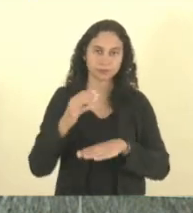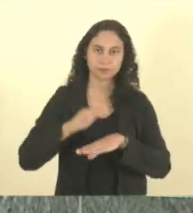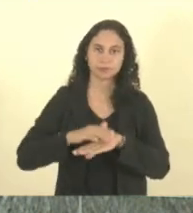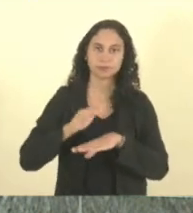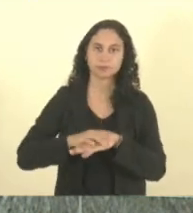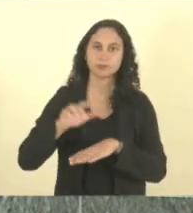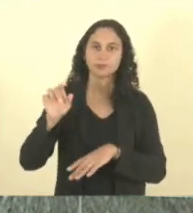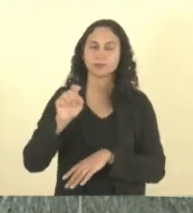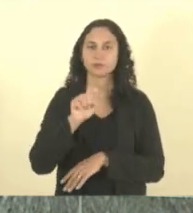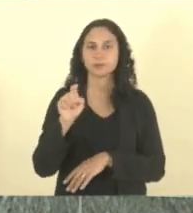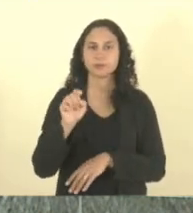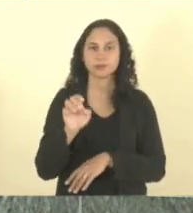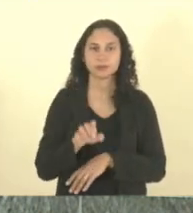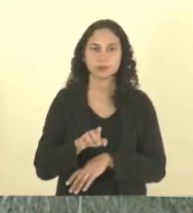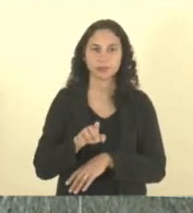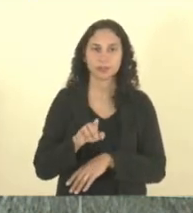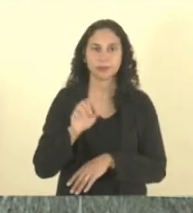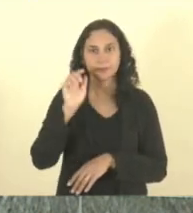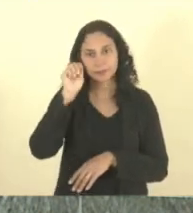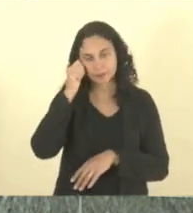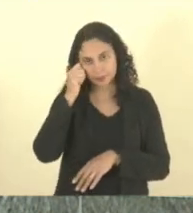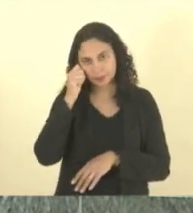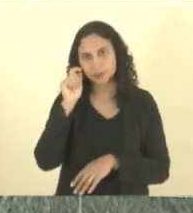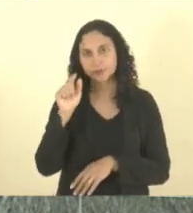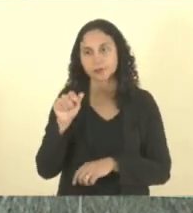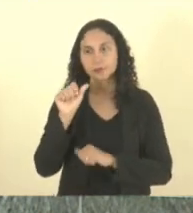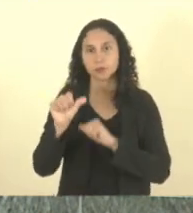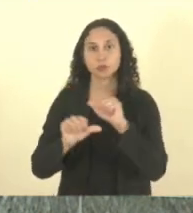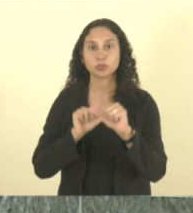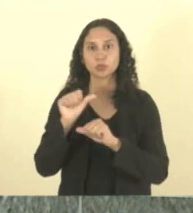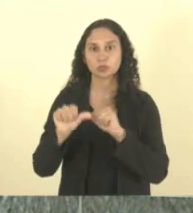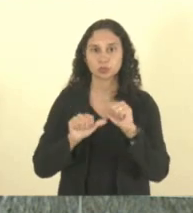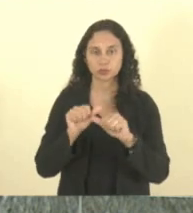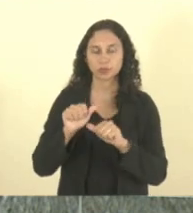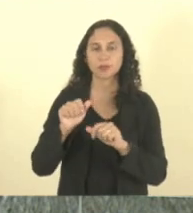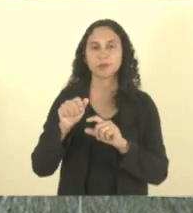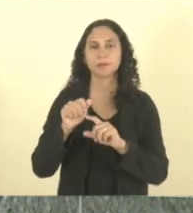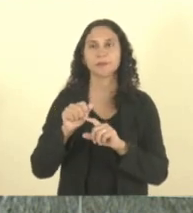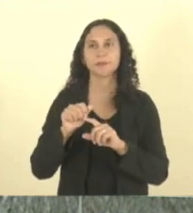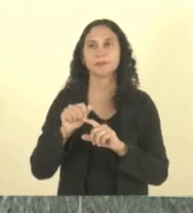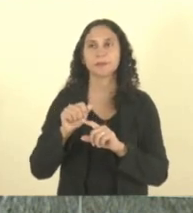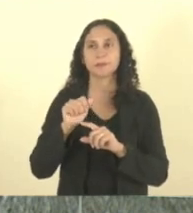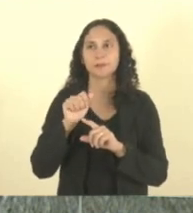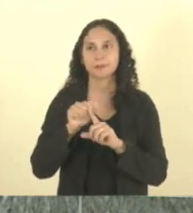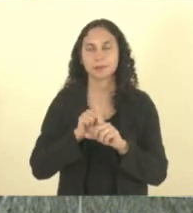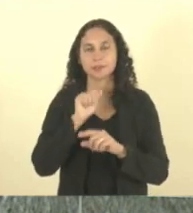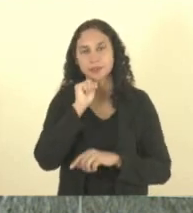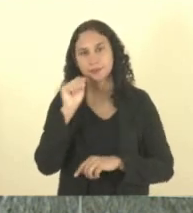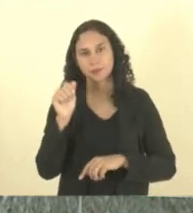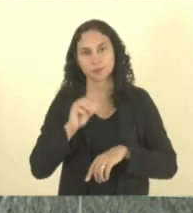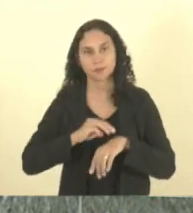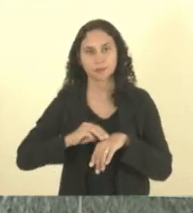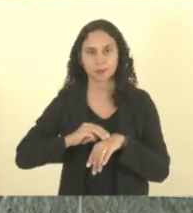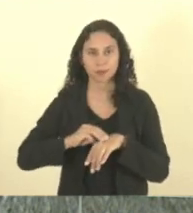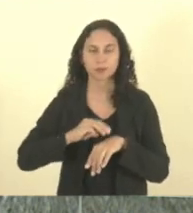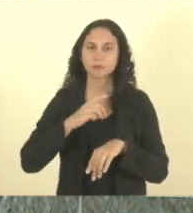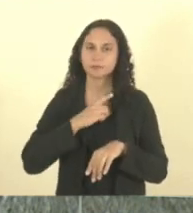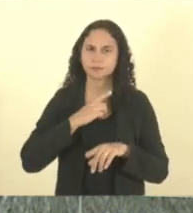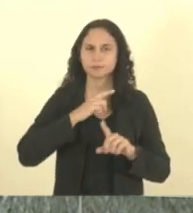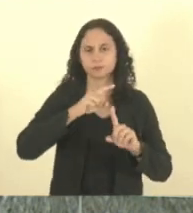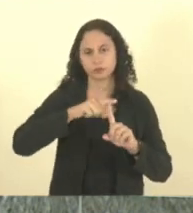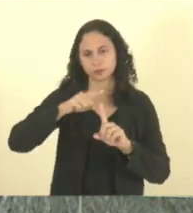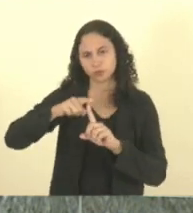anexo único da Lei 11.212, sendo alterado, instituindo o mês abril marrom, dedicado à conscientização, prevenção e combate a diversas causas de